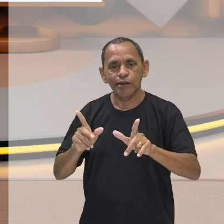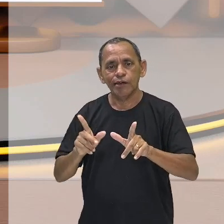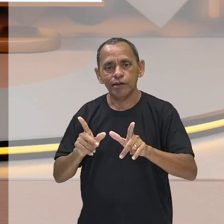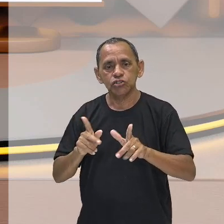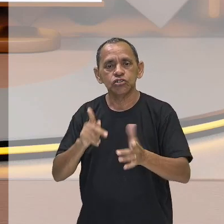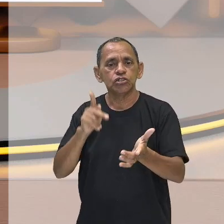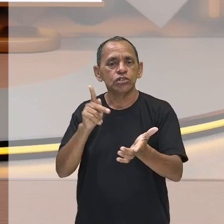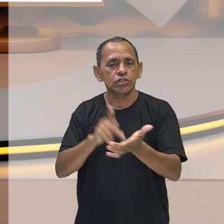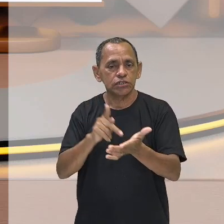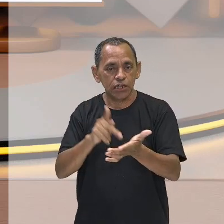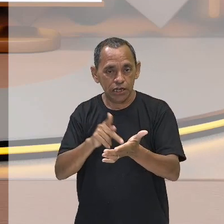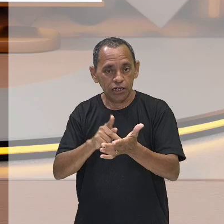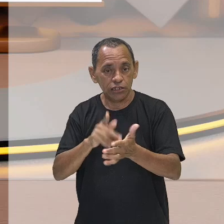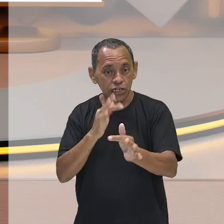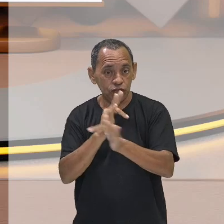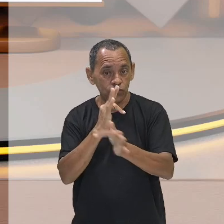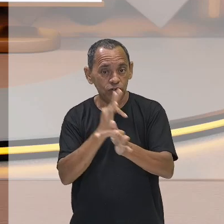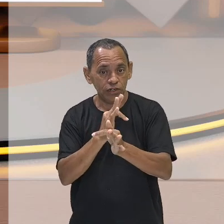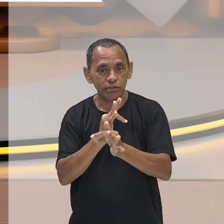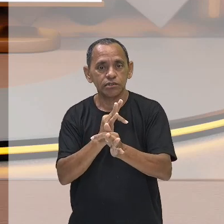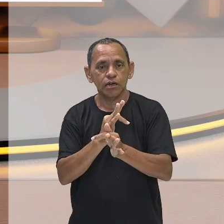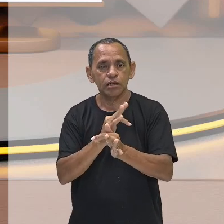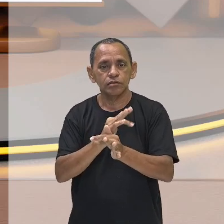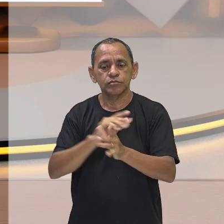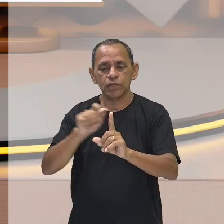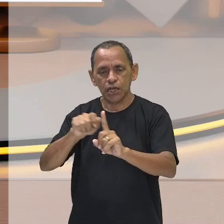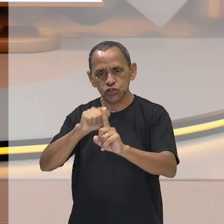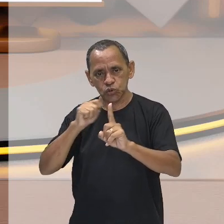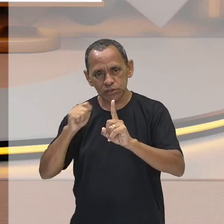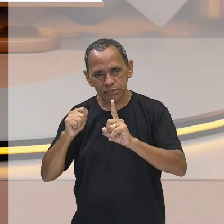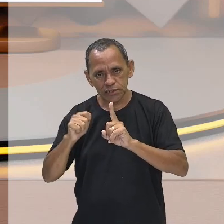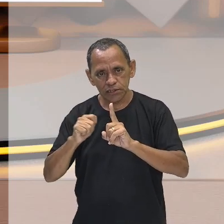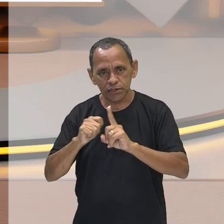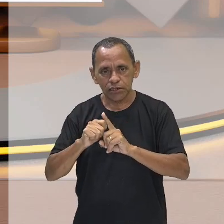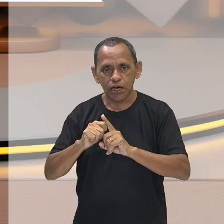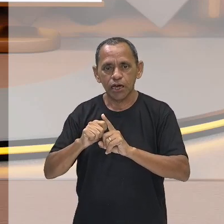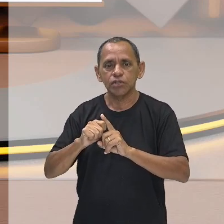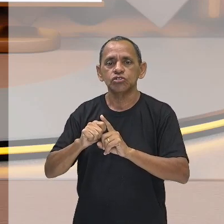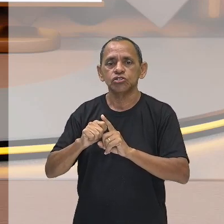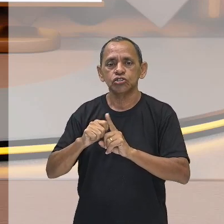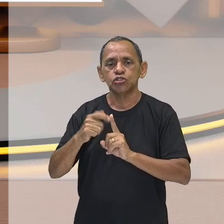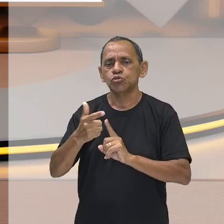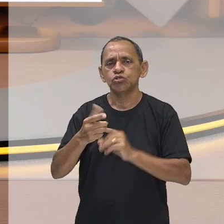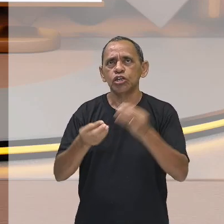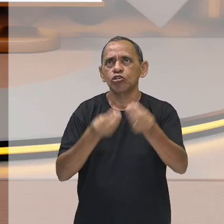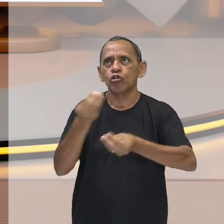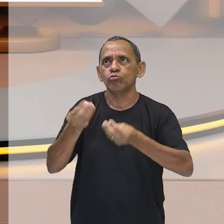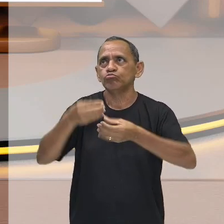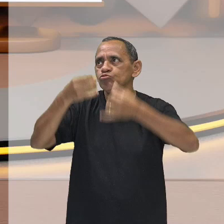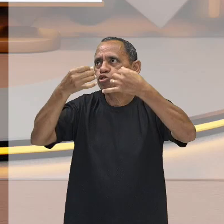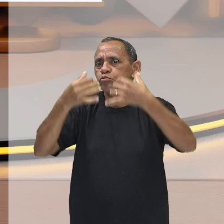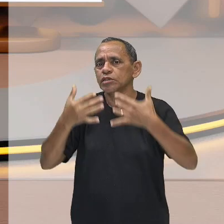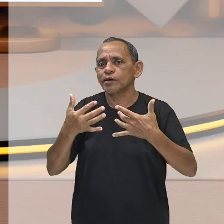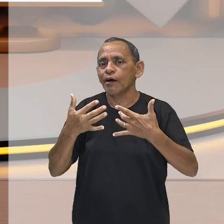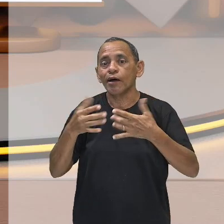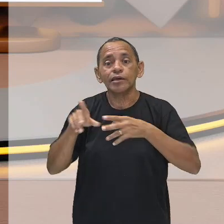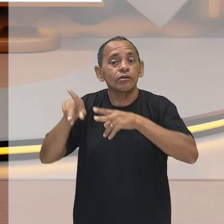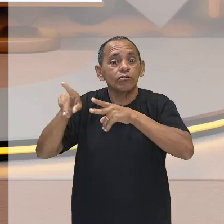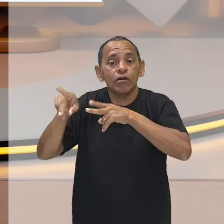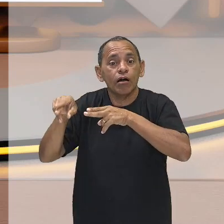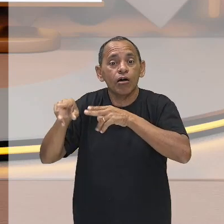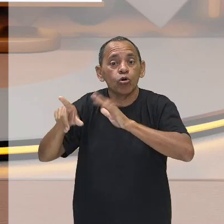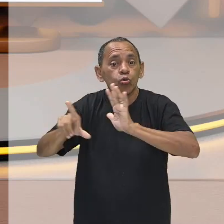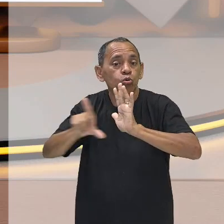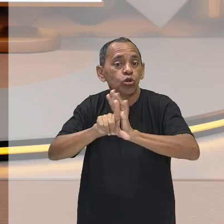realidade da natureza, a sociedade não tem como você explicar da mesma maneira com leis,